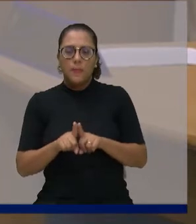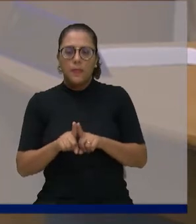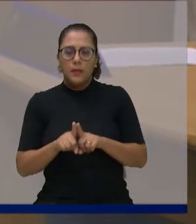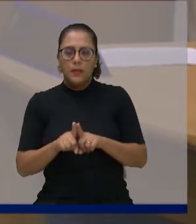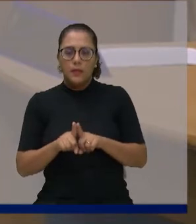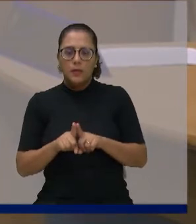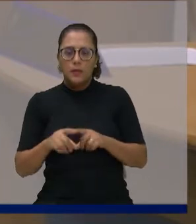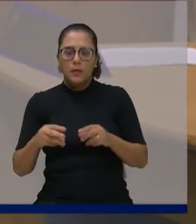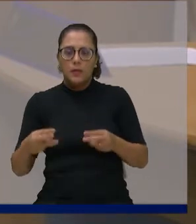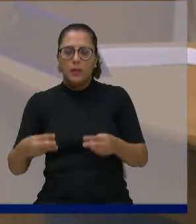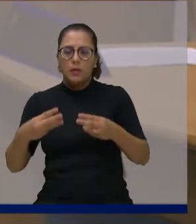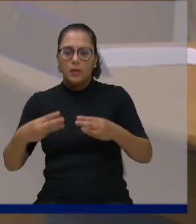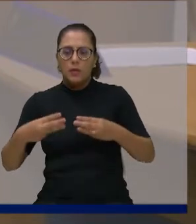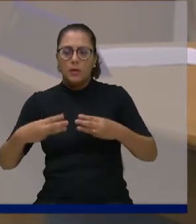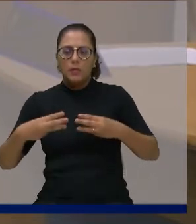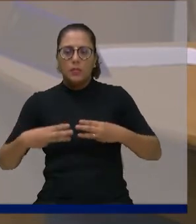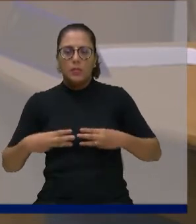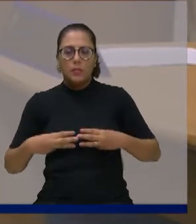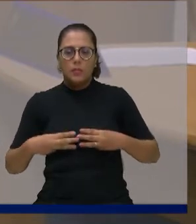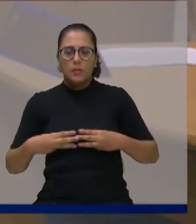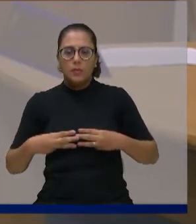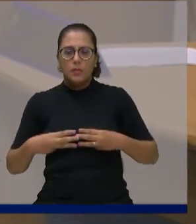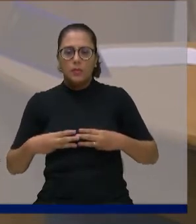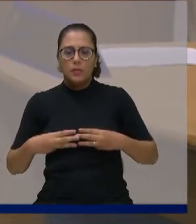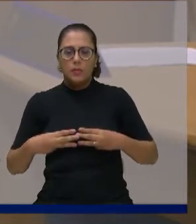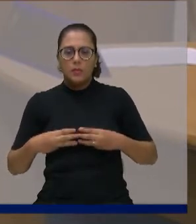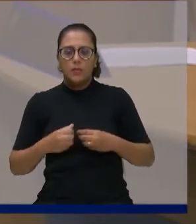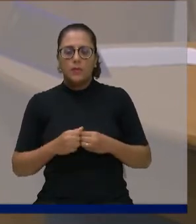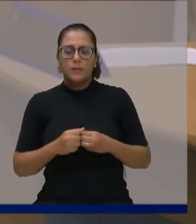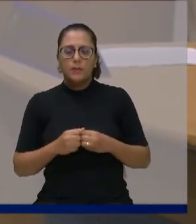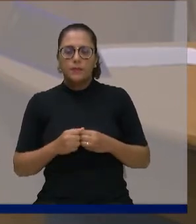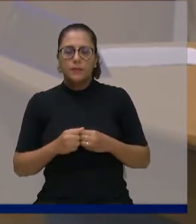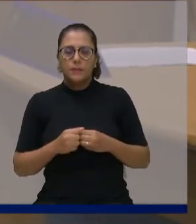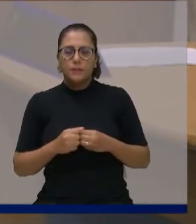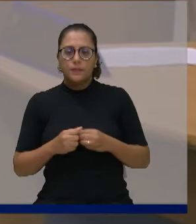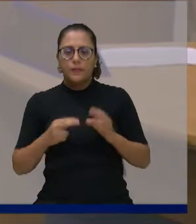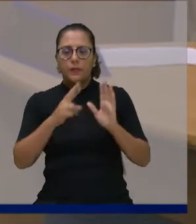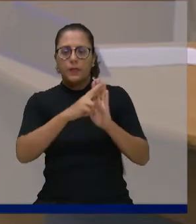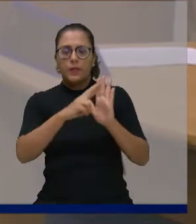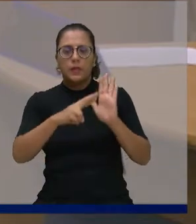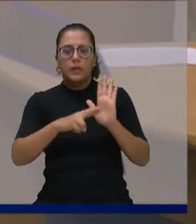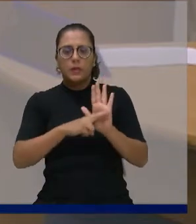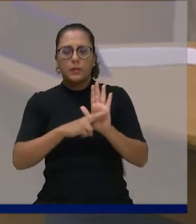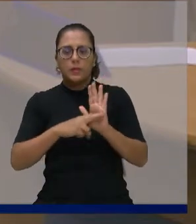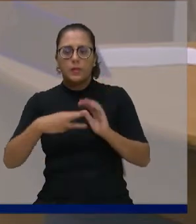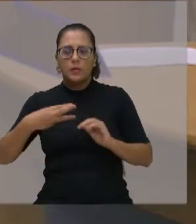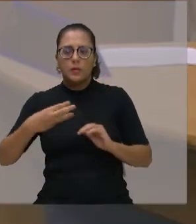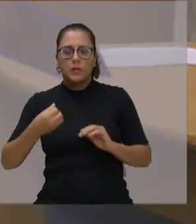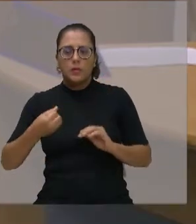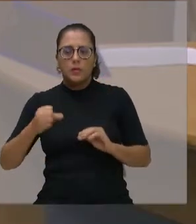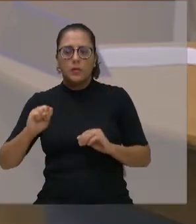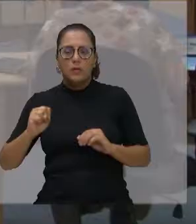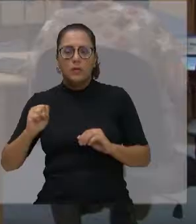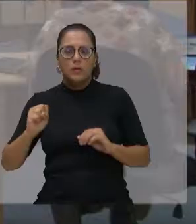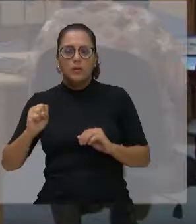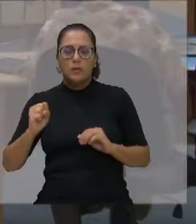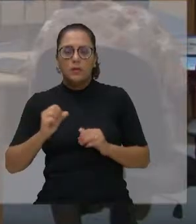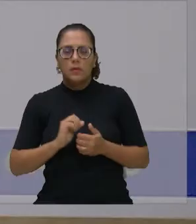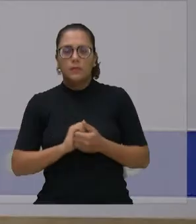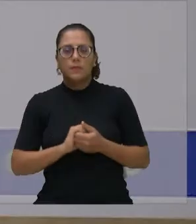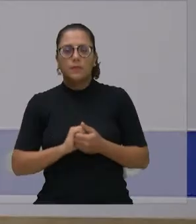17. E destaco o seguinte documento, senhor presidente, o requerimento 368. Obrigado, boa noite, presidente.